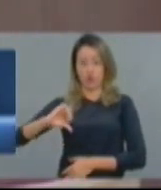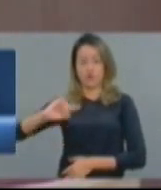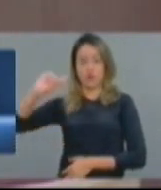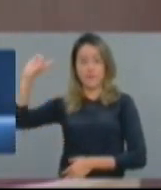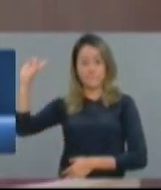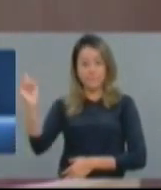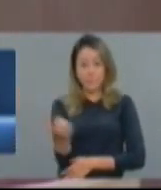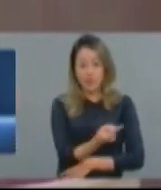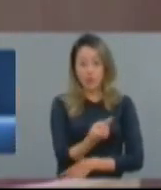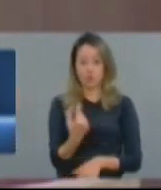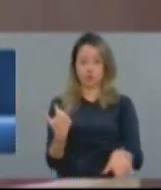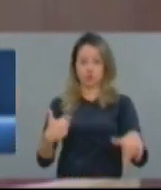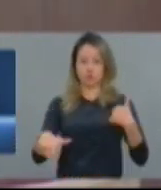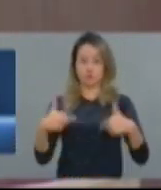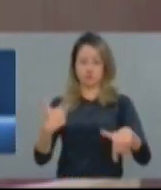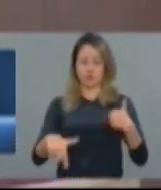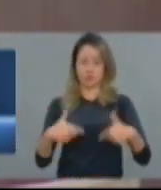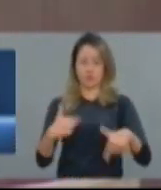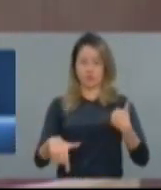formais.